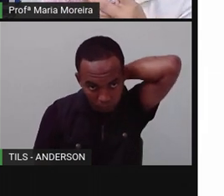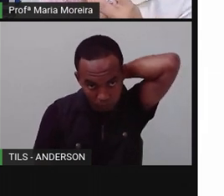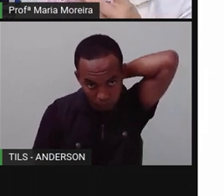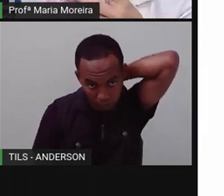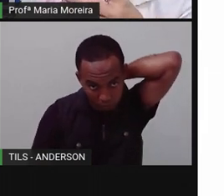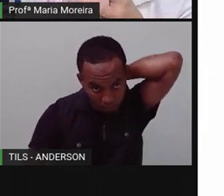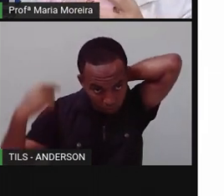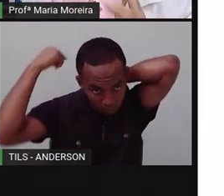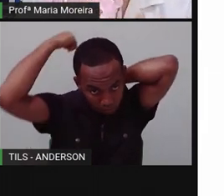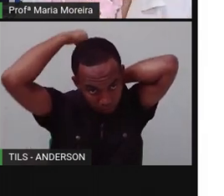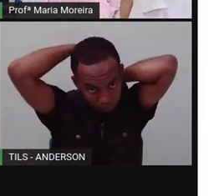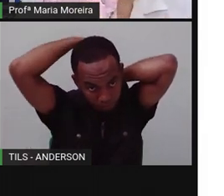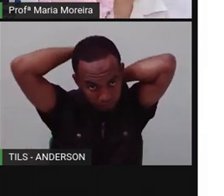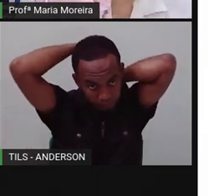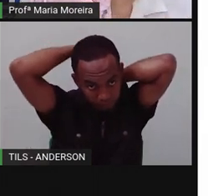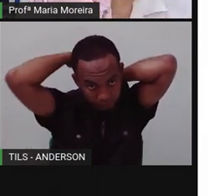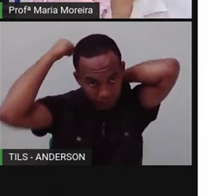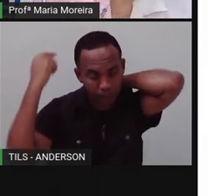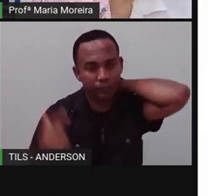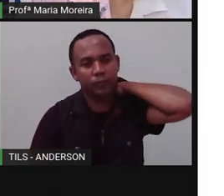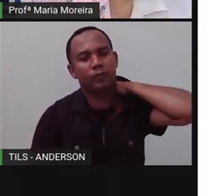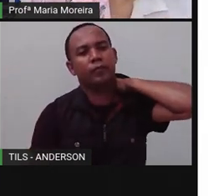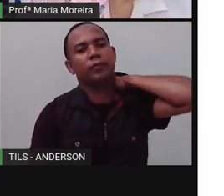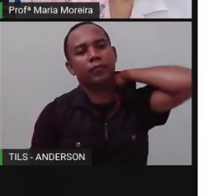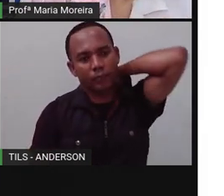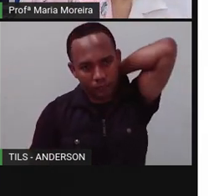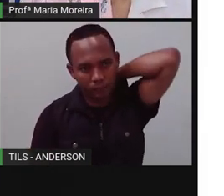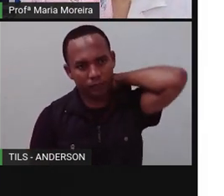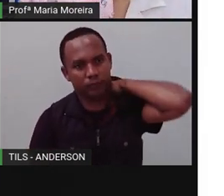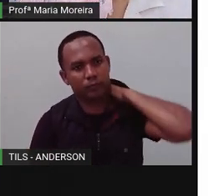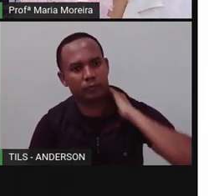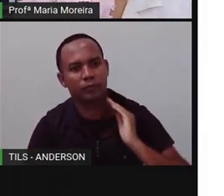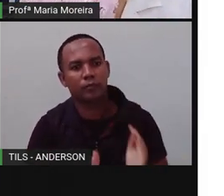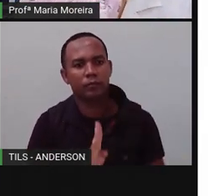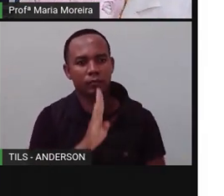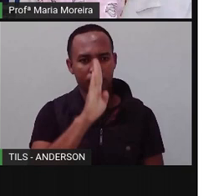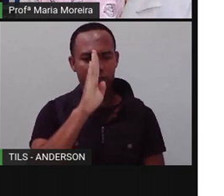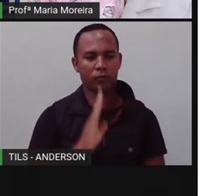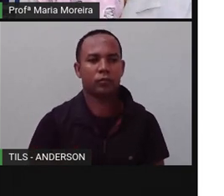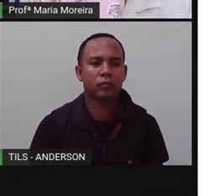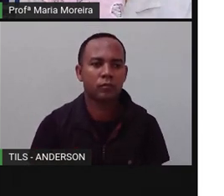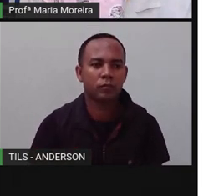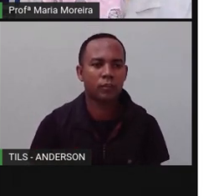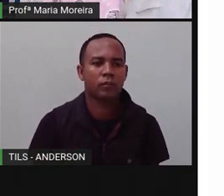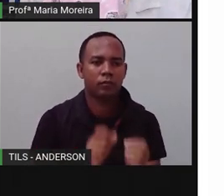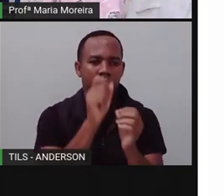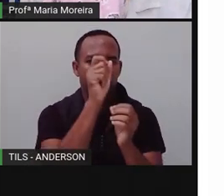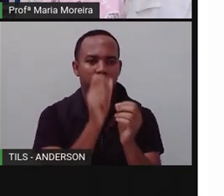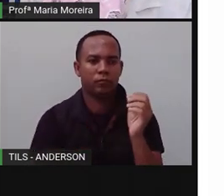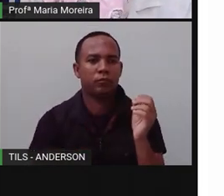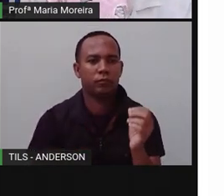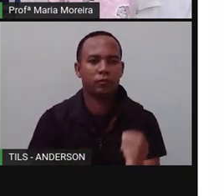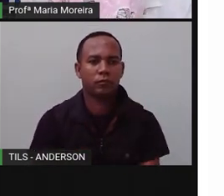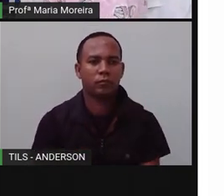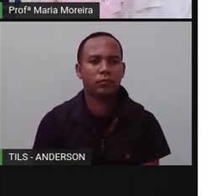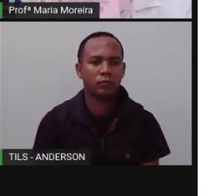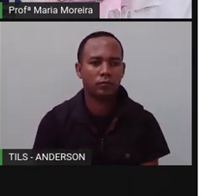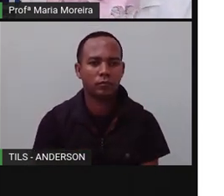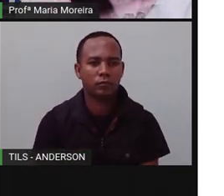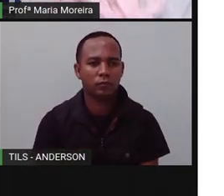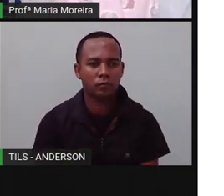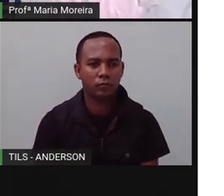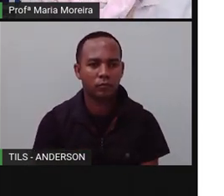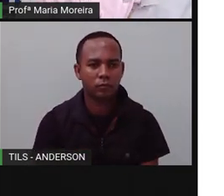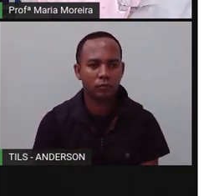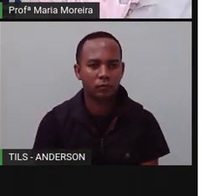pra não machucar Josefina. E aí, Josefina não cai. Mas se a Pro tirar e segurar aqui, ó, o que que acontece com